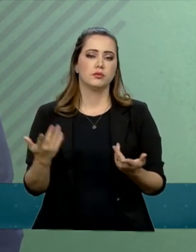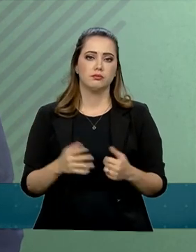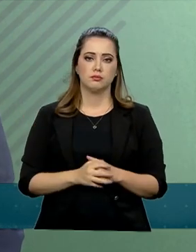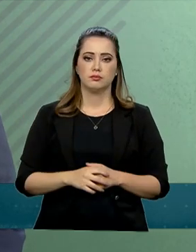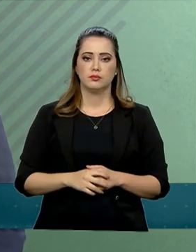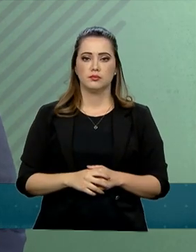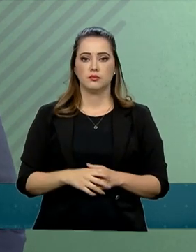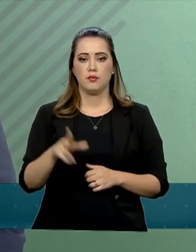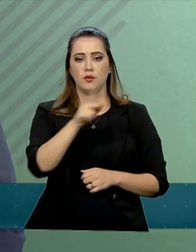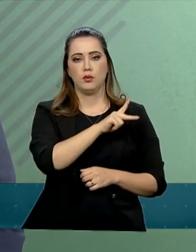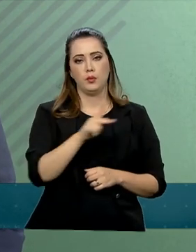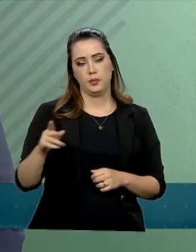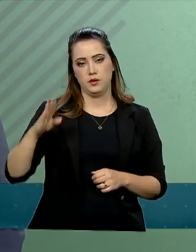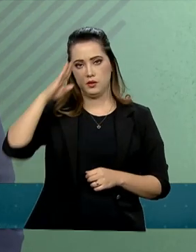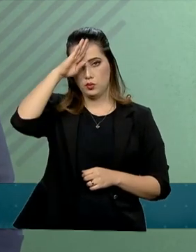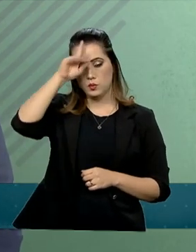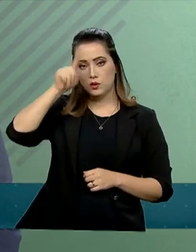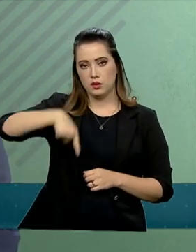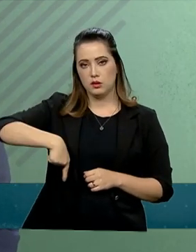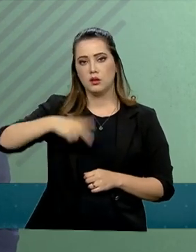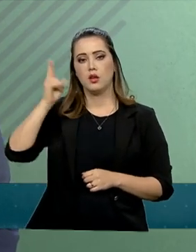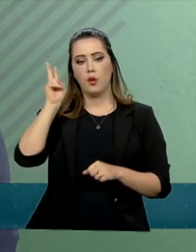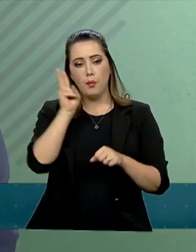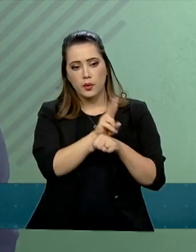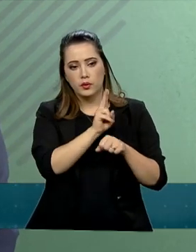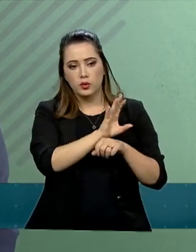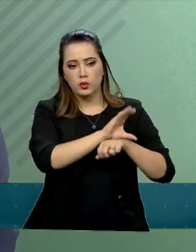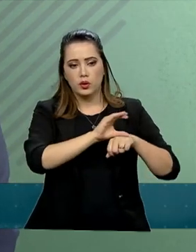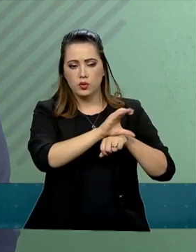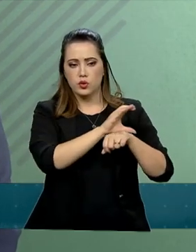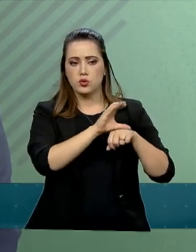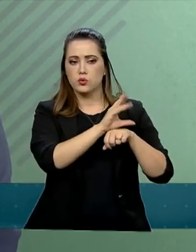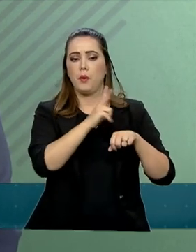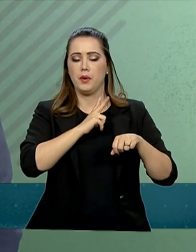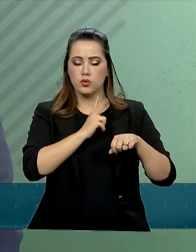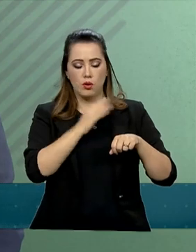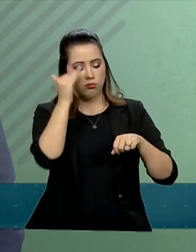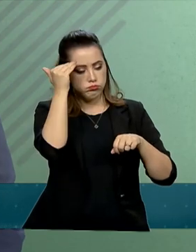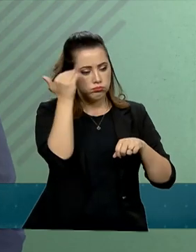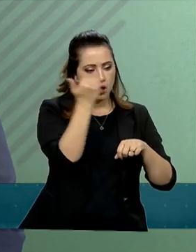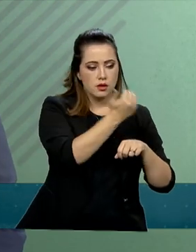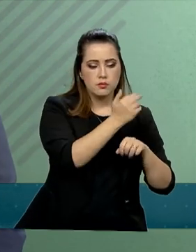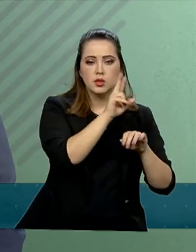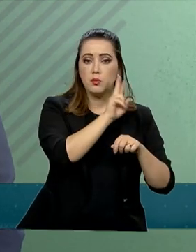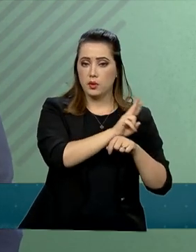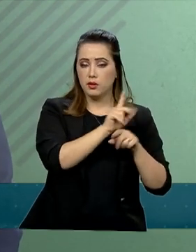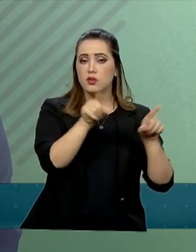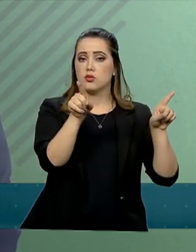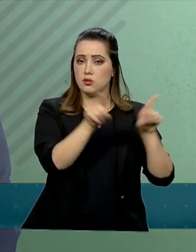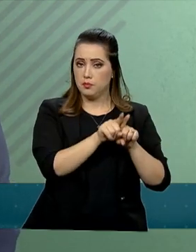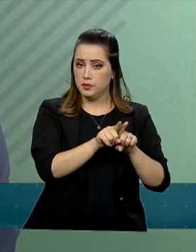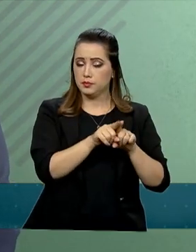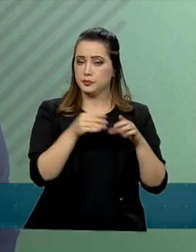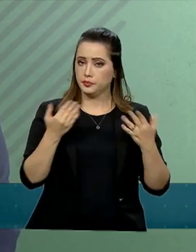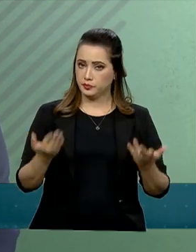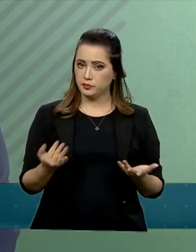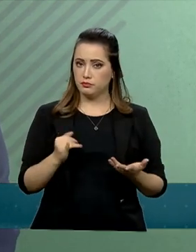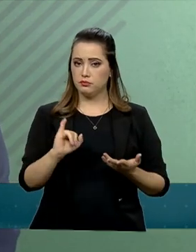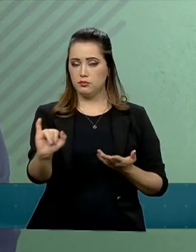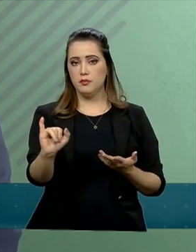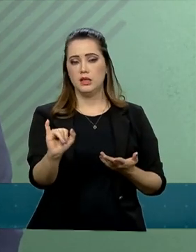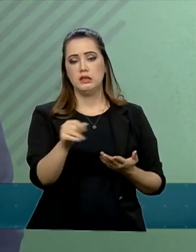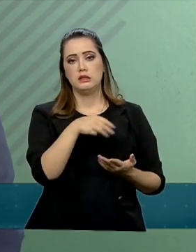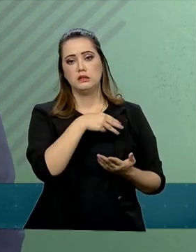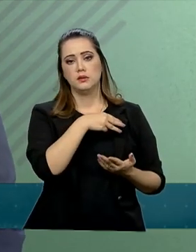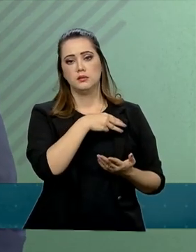guardião da Constituição que, especialmente, ele a respeita e a protege também. Quando o ministro